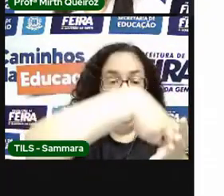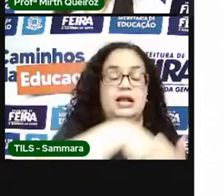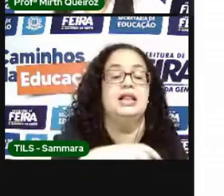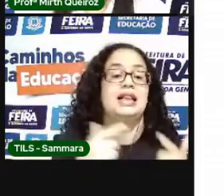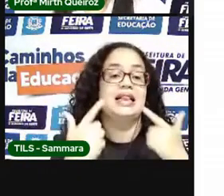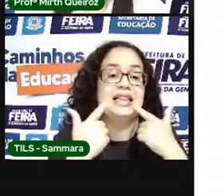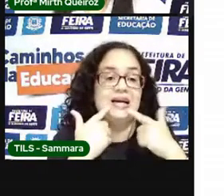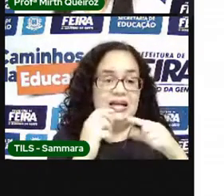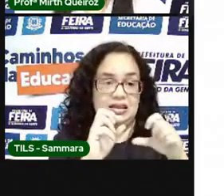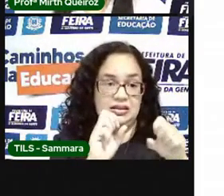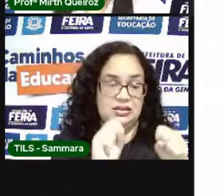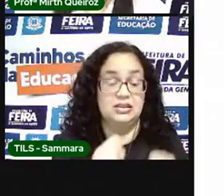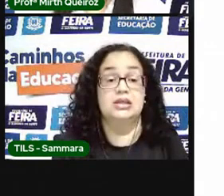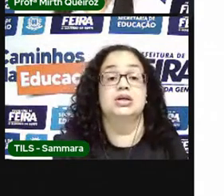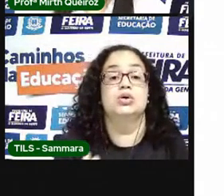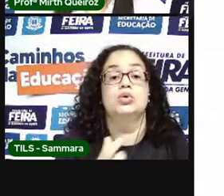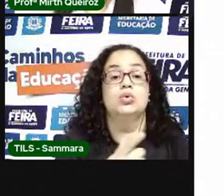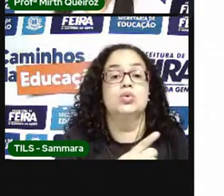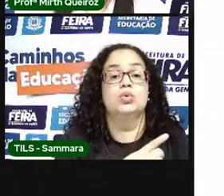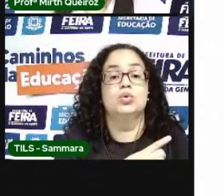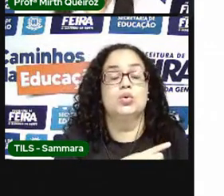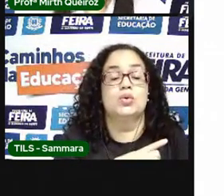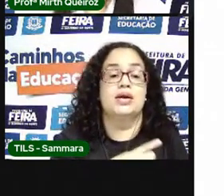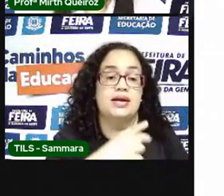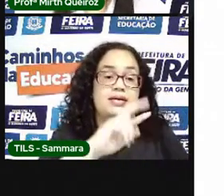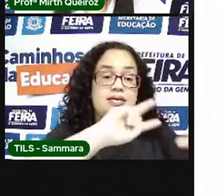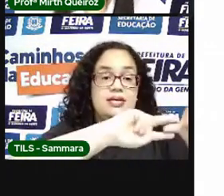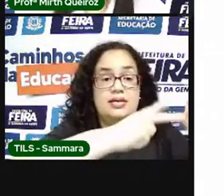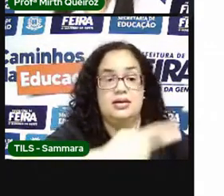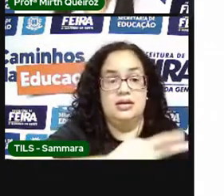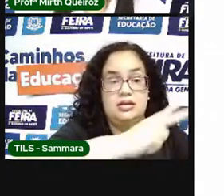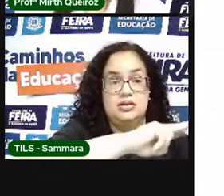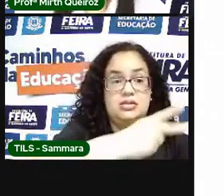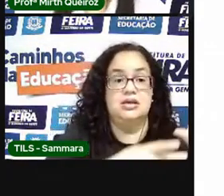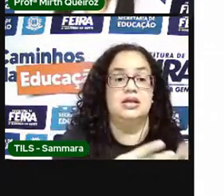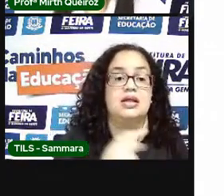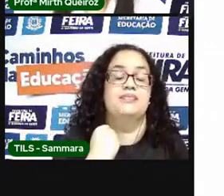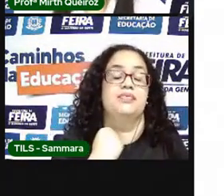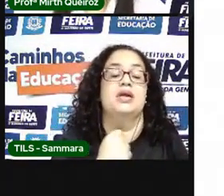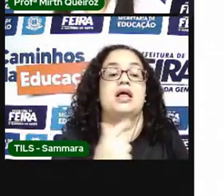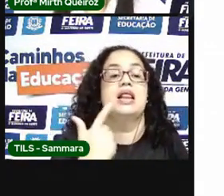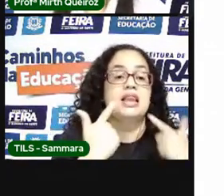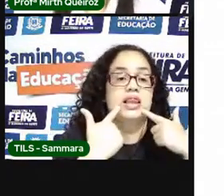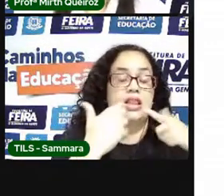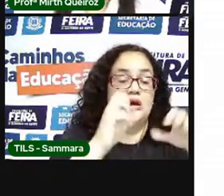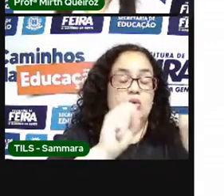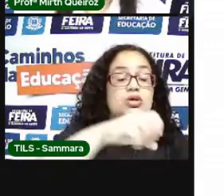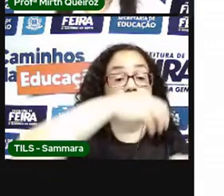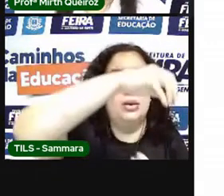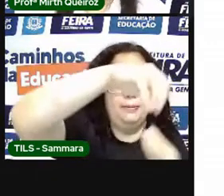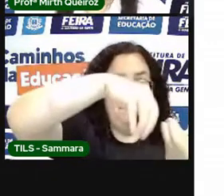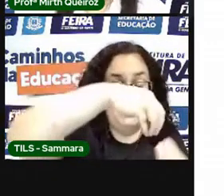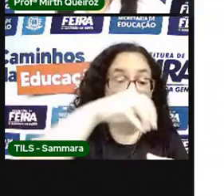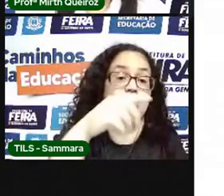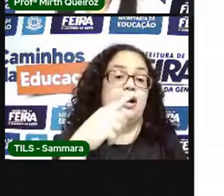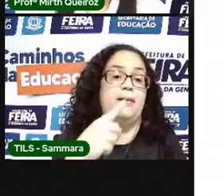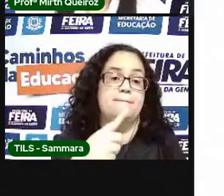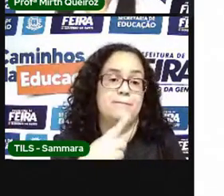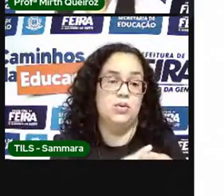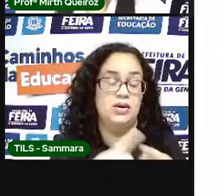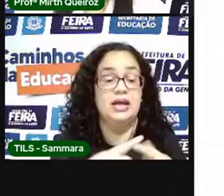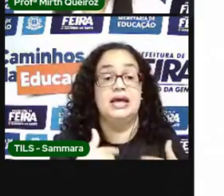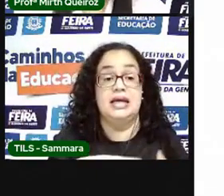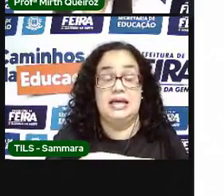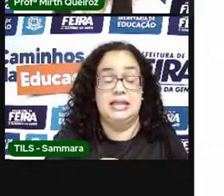linguagem, nós vamos classificá-lo como linguagem mista. Por quê? Porque nós temos a linguagem verbal,